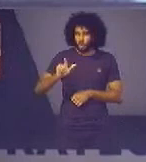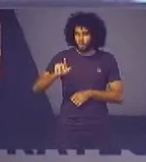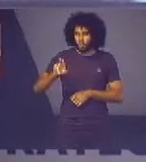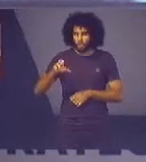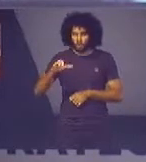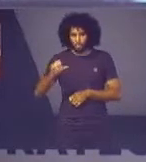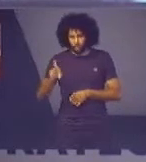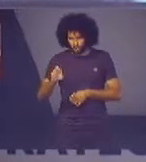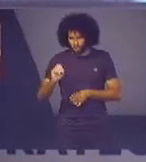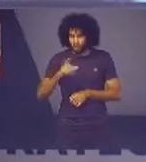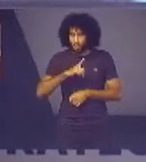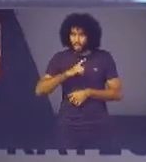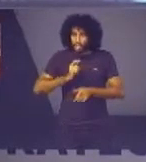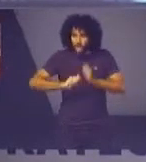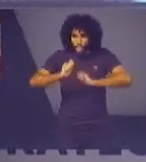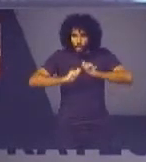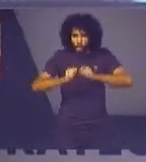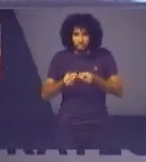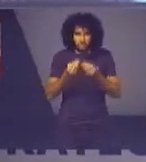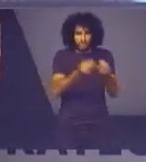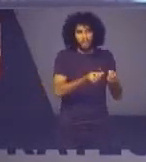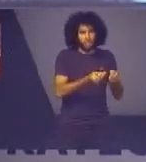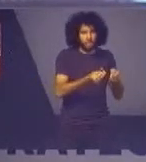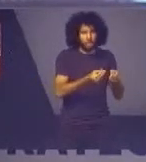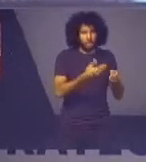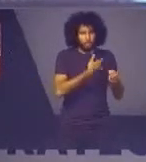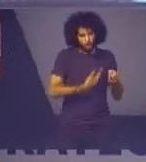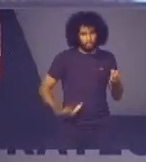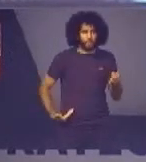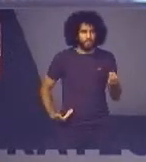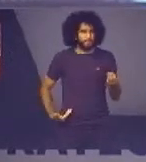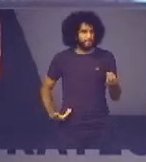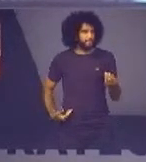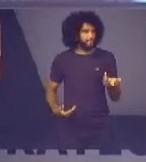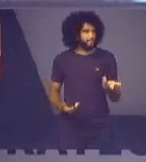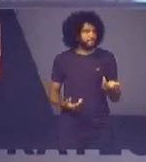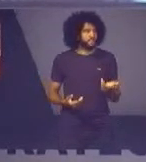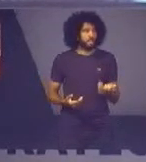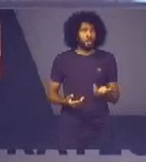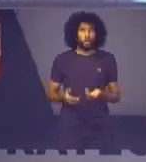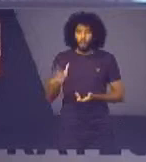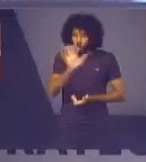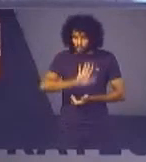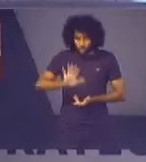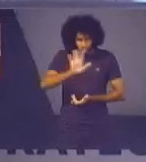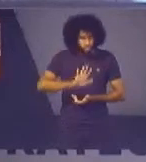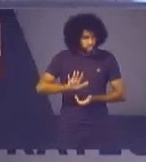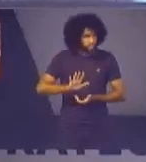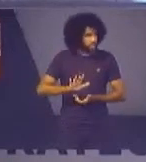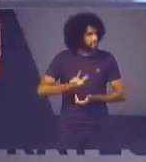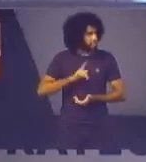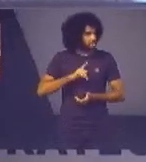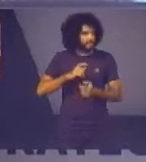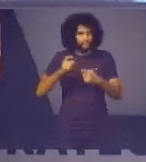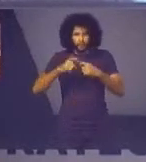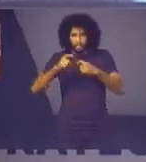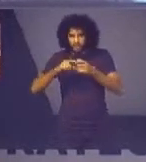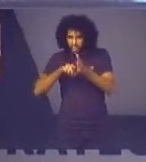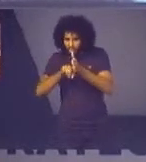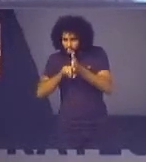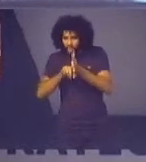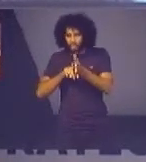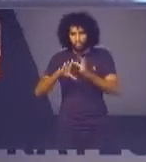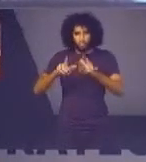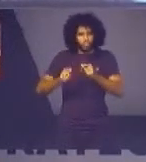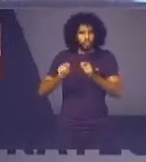economia gerada aos cofres públicos e num total com perícias médicas com tudo aquilo que nós dispomos